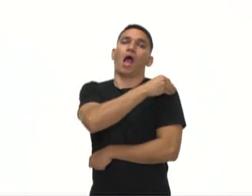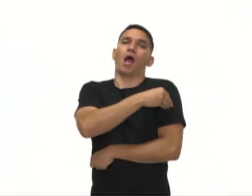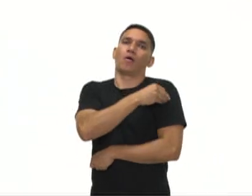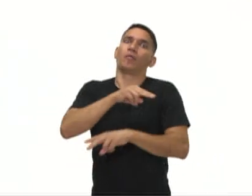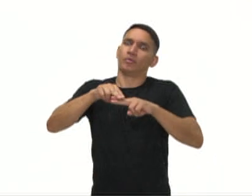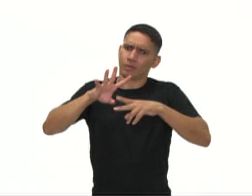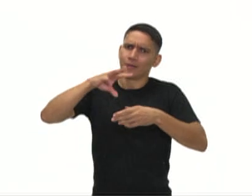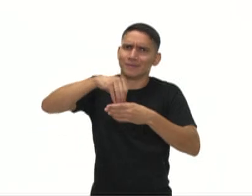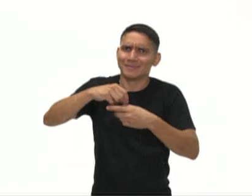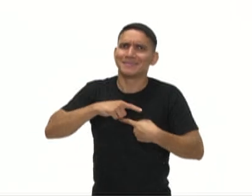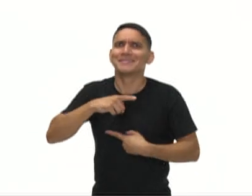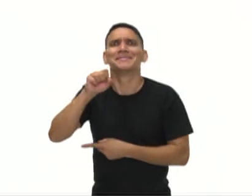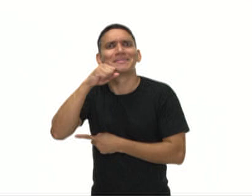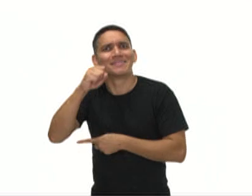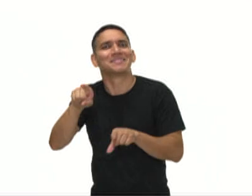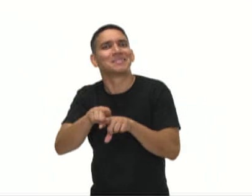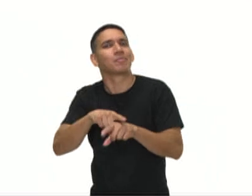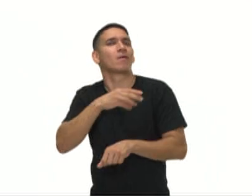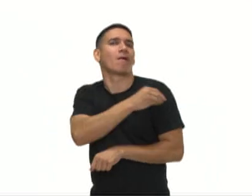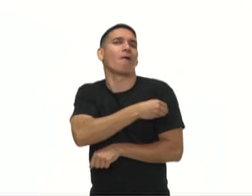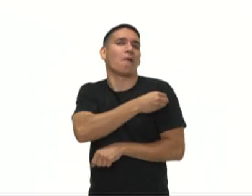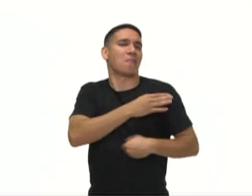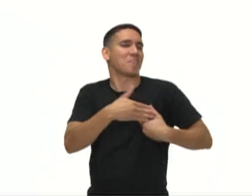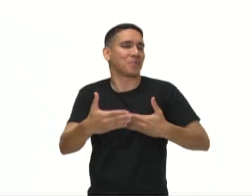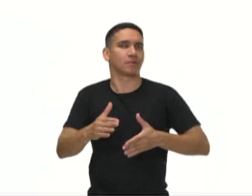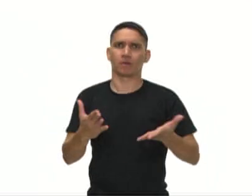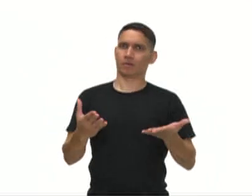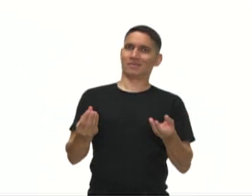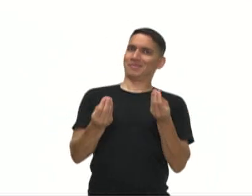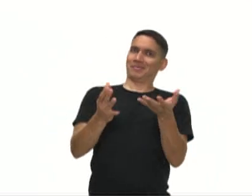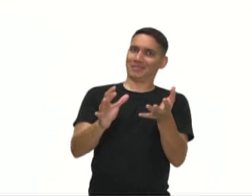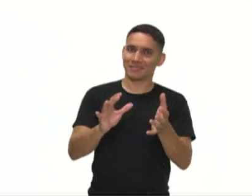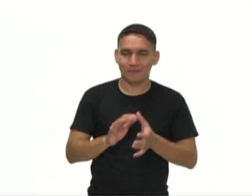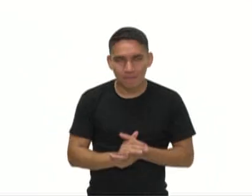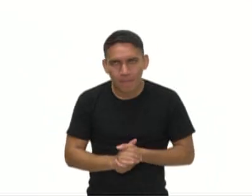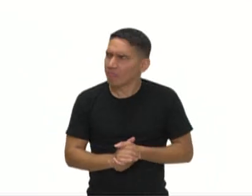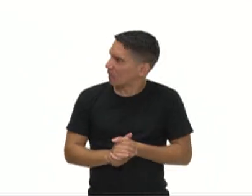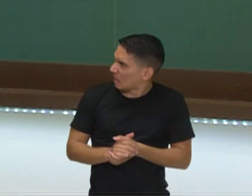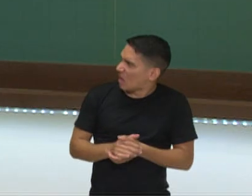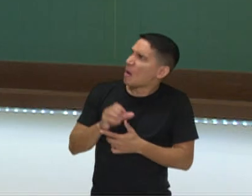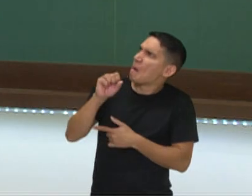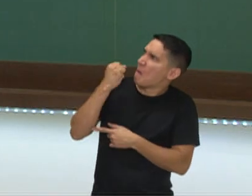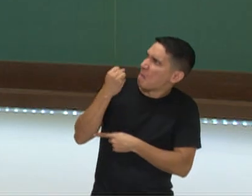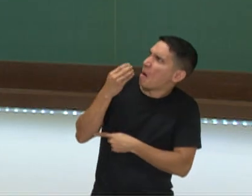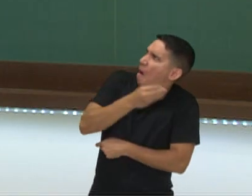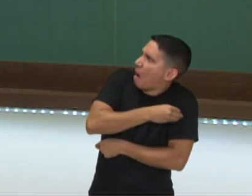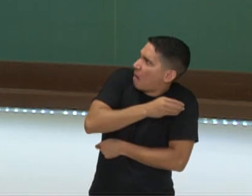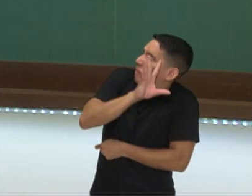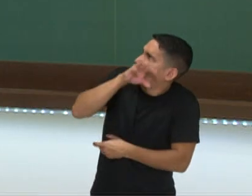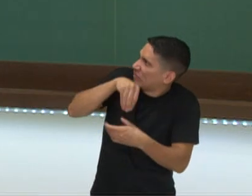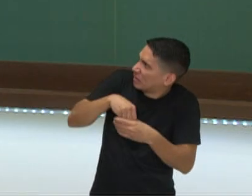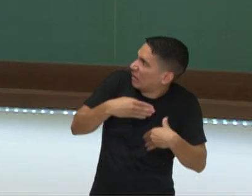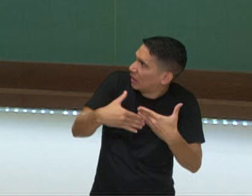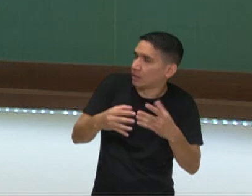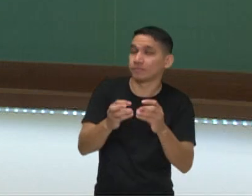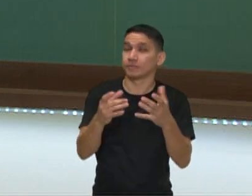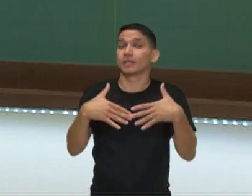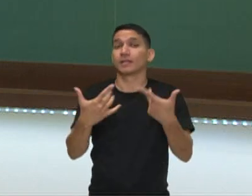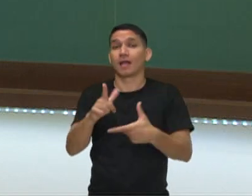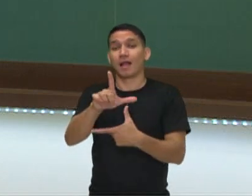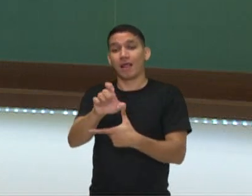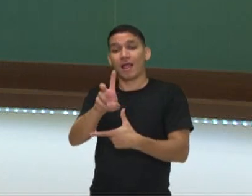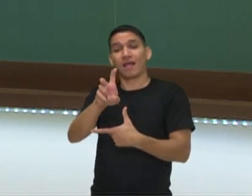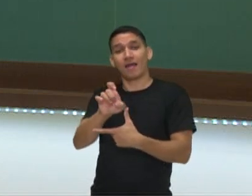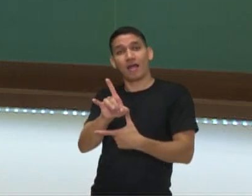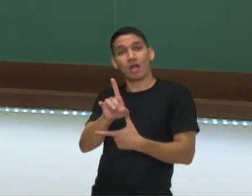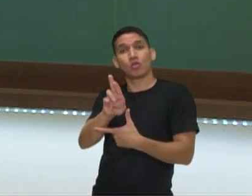gera álcool nesse processo. Então, como assim? O pão produz álcool durante a fermentação? As leveduras fermentam